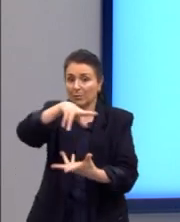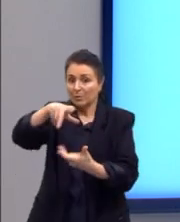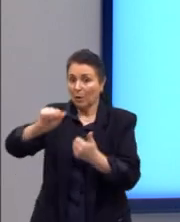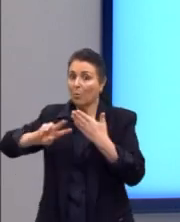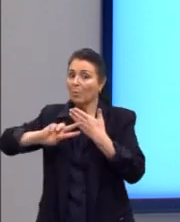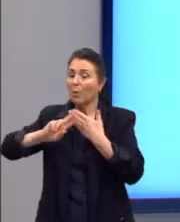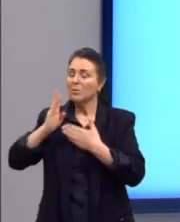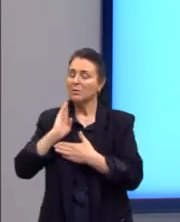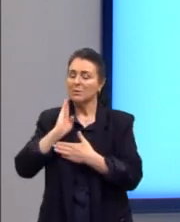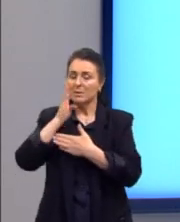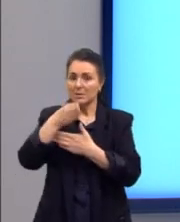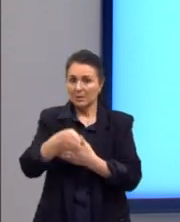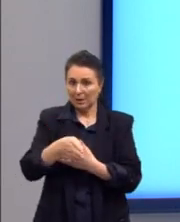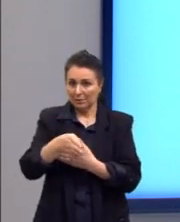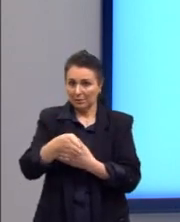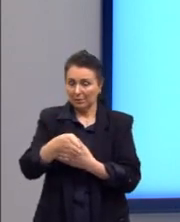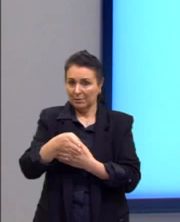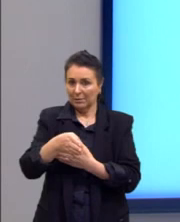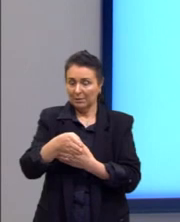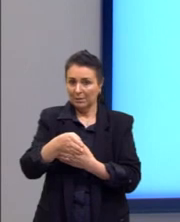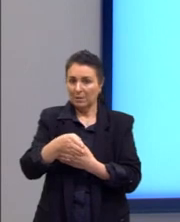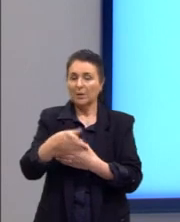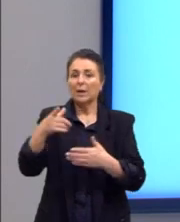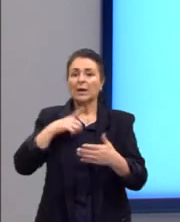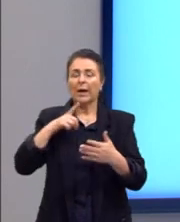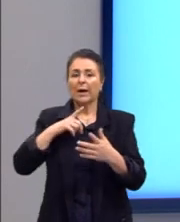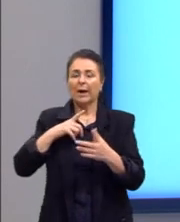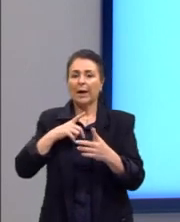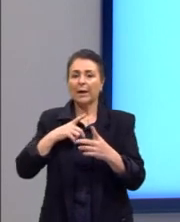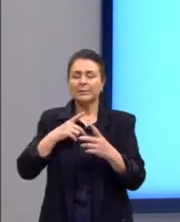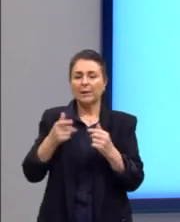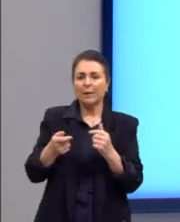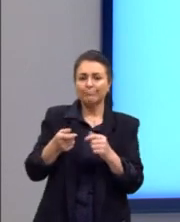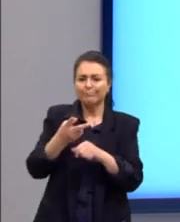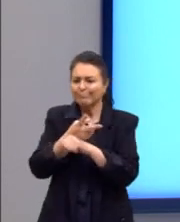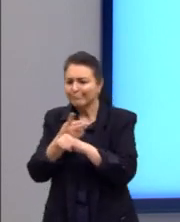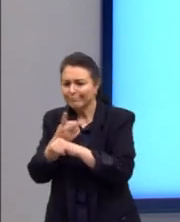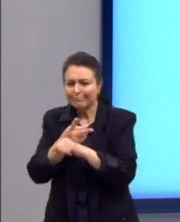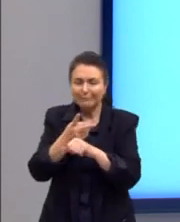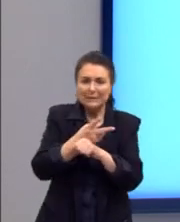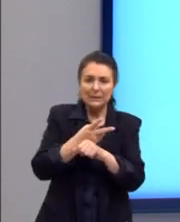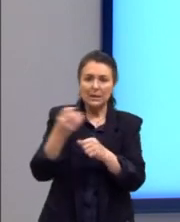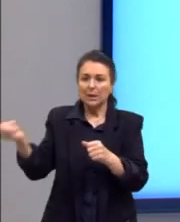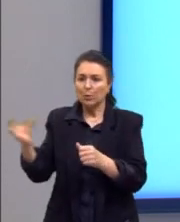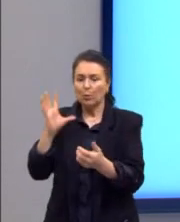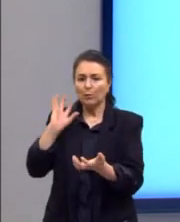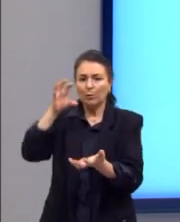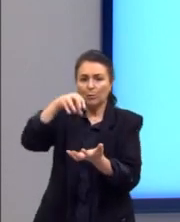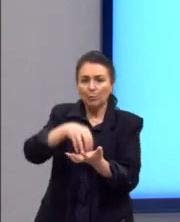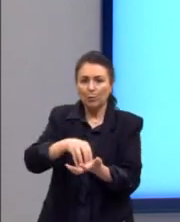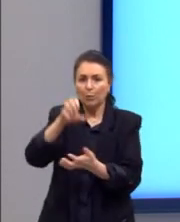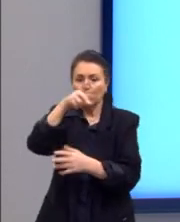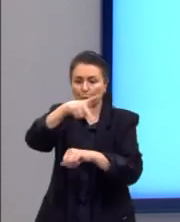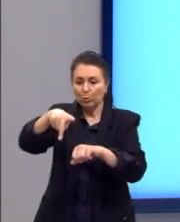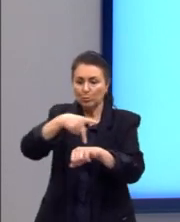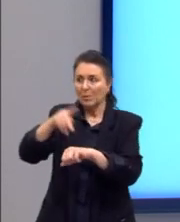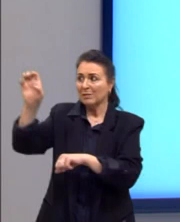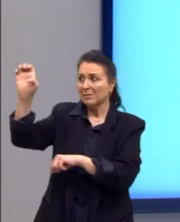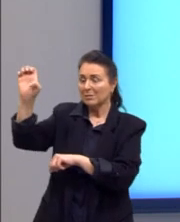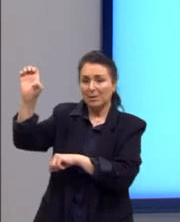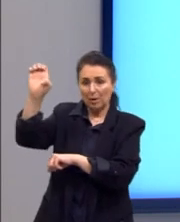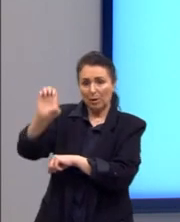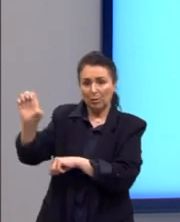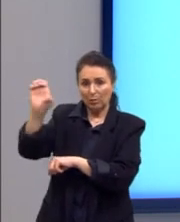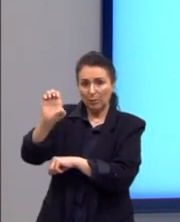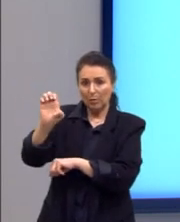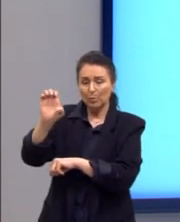direta, porque a disputa neocolonial entre os países europeus só acirrou, só piorou.